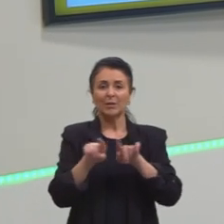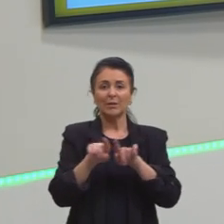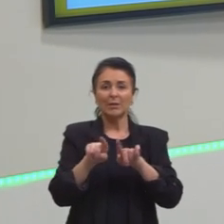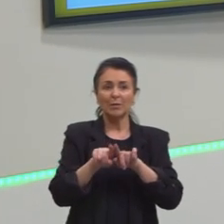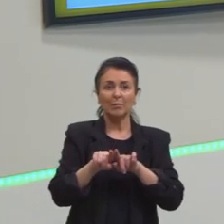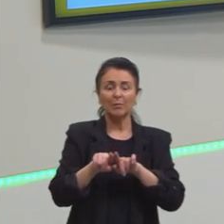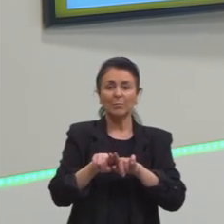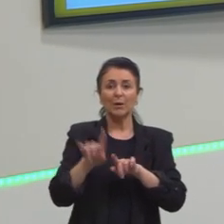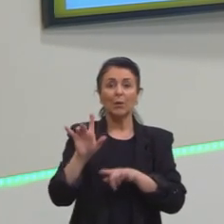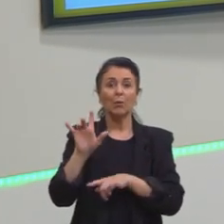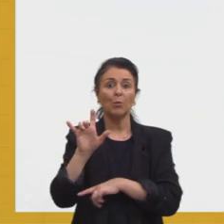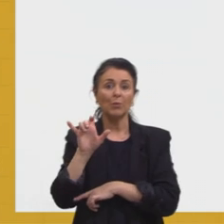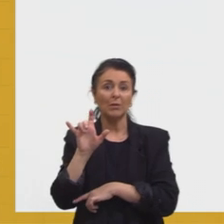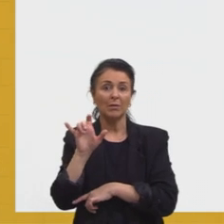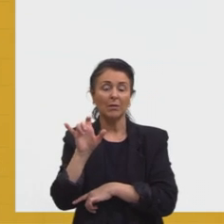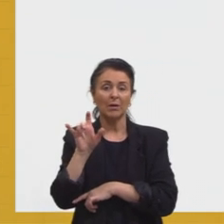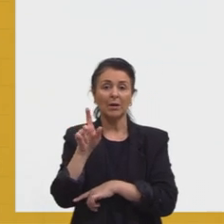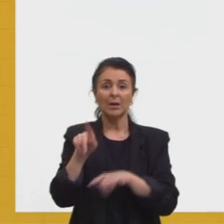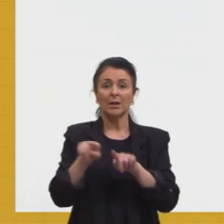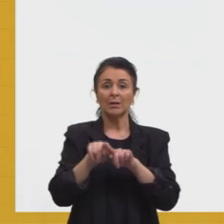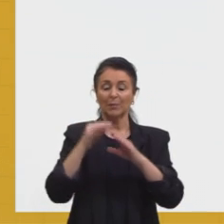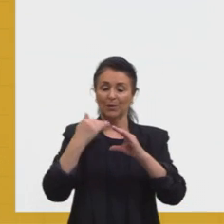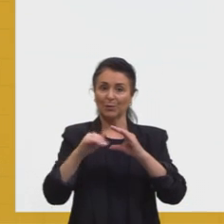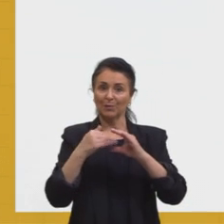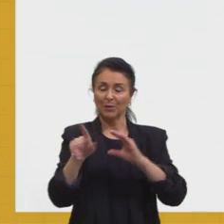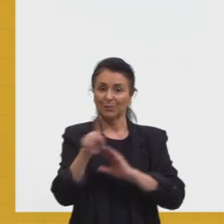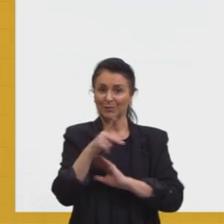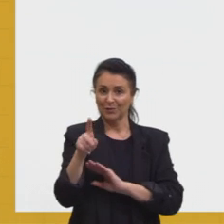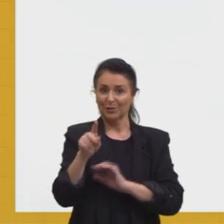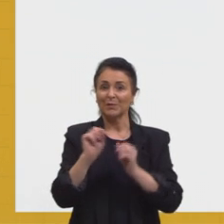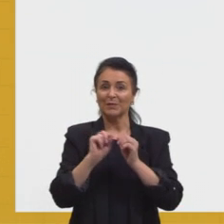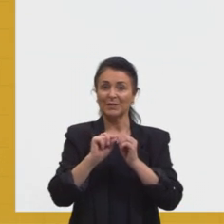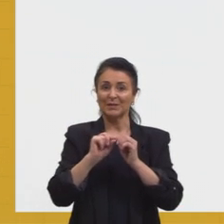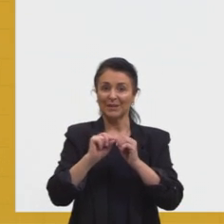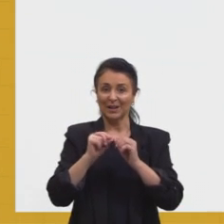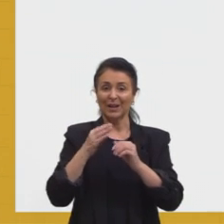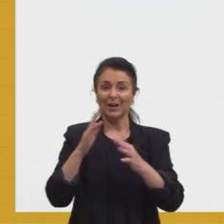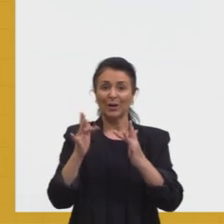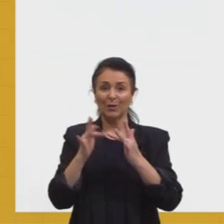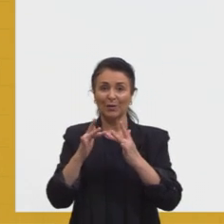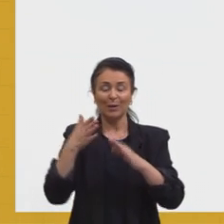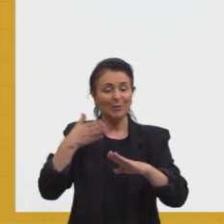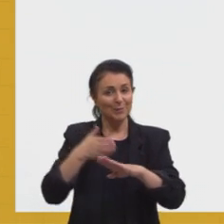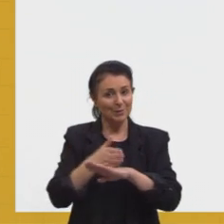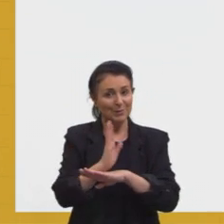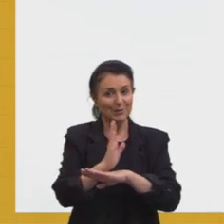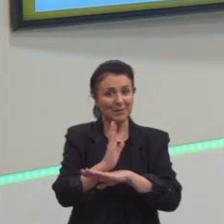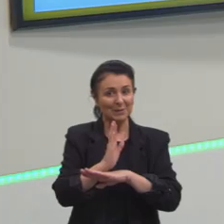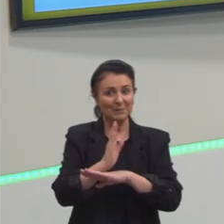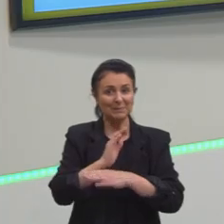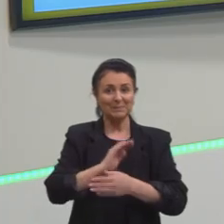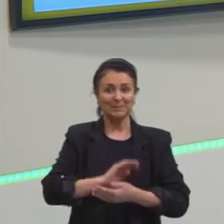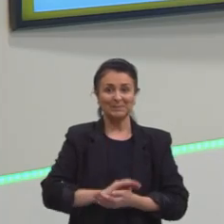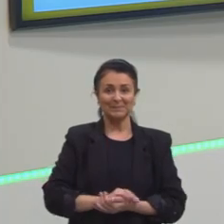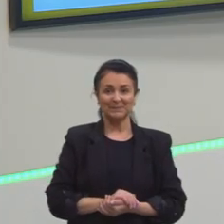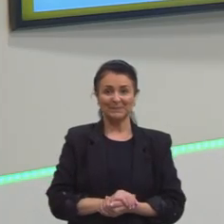também meu Instagram e meu e-mail. partiu passar, até a próxima aula. Feito!